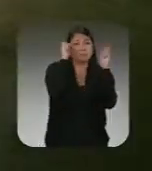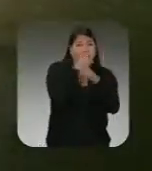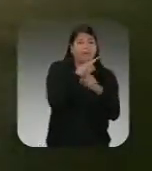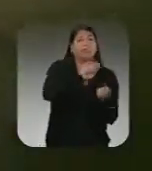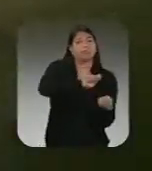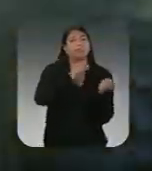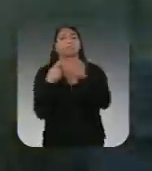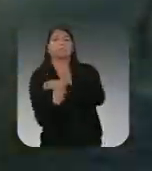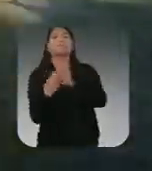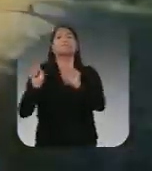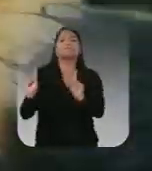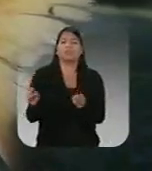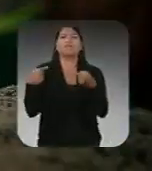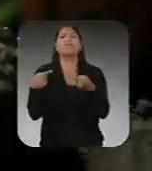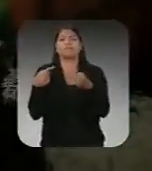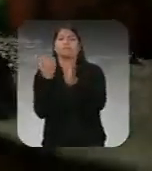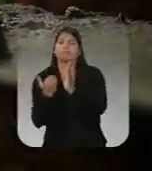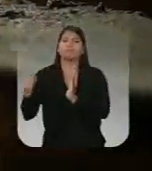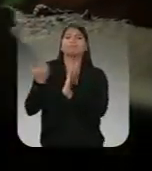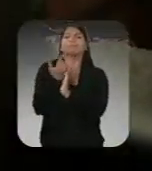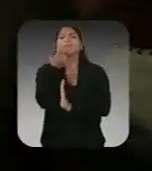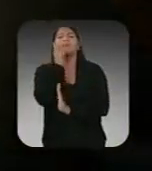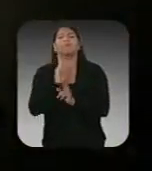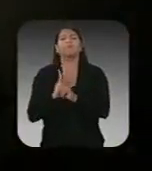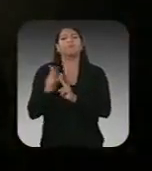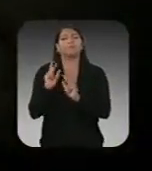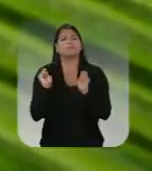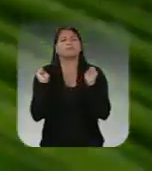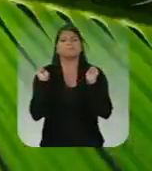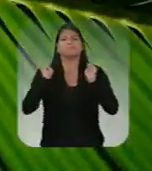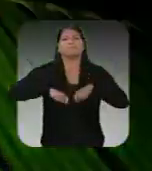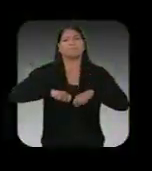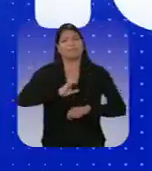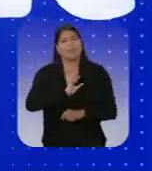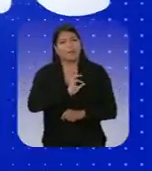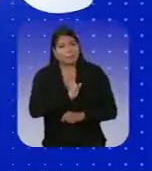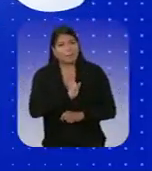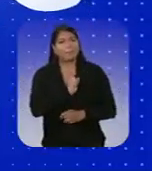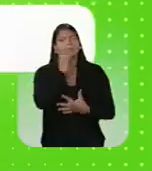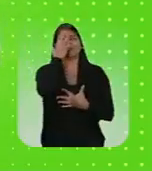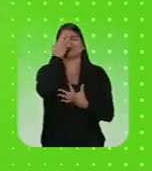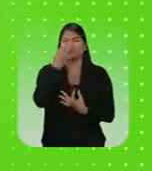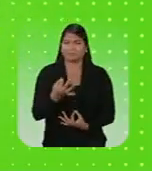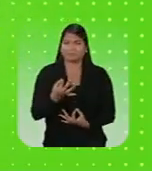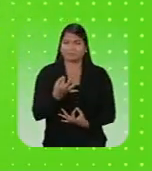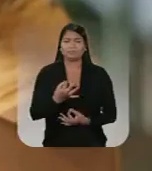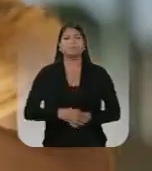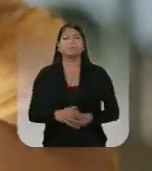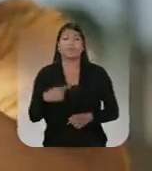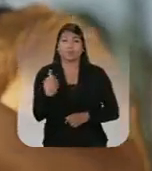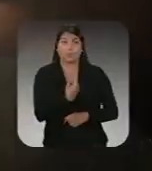dificuldades em desafios a serem superados com determinação, amor e fé.